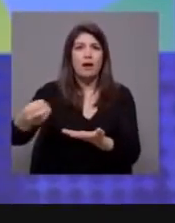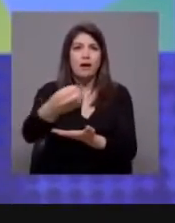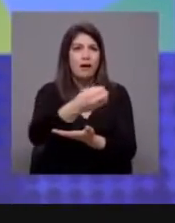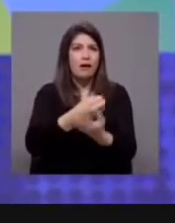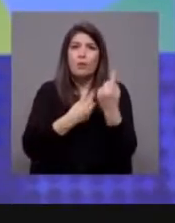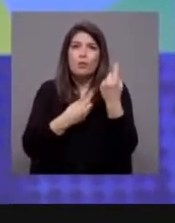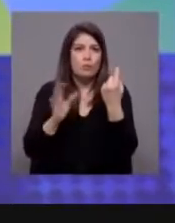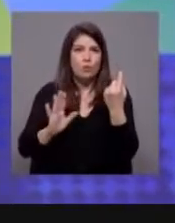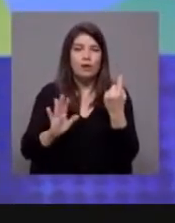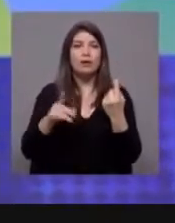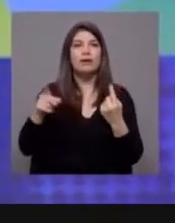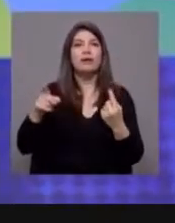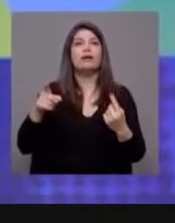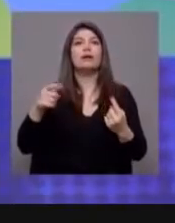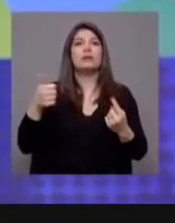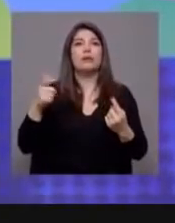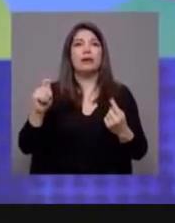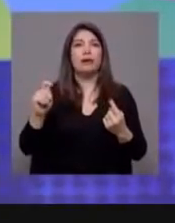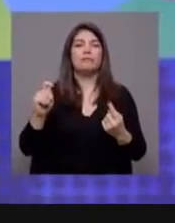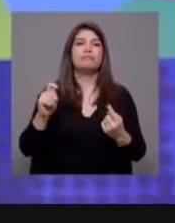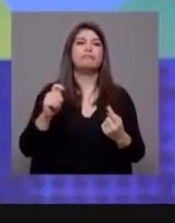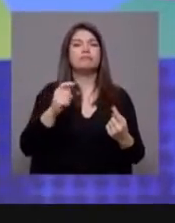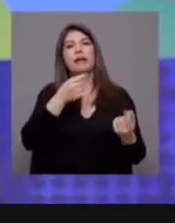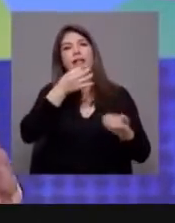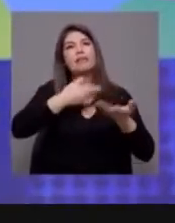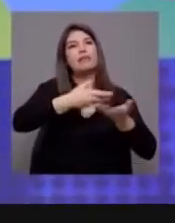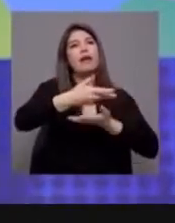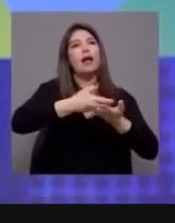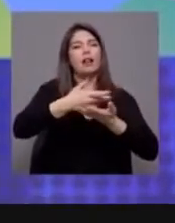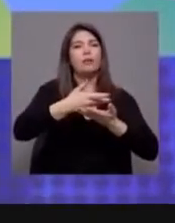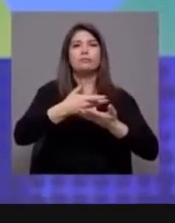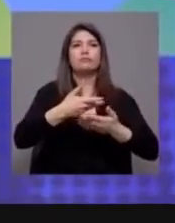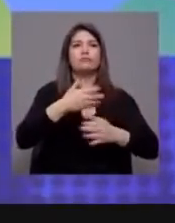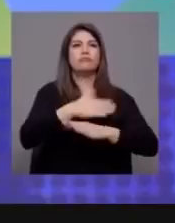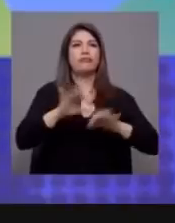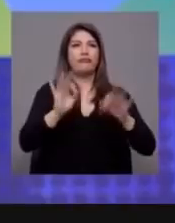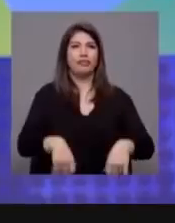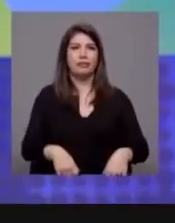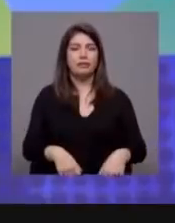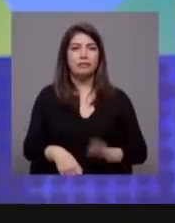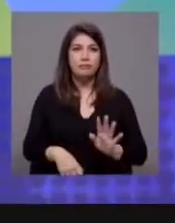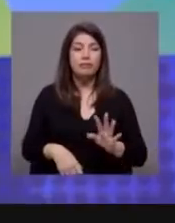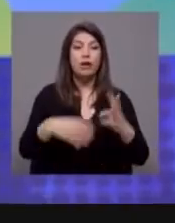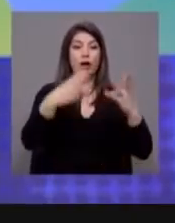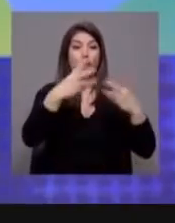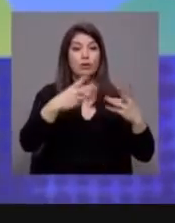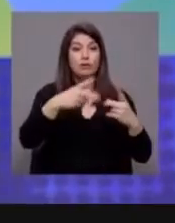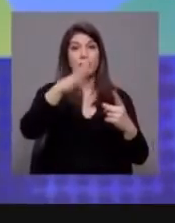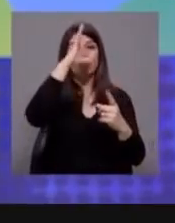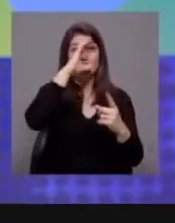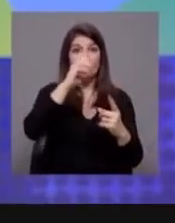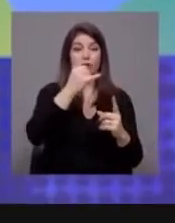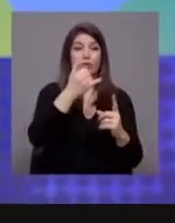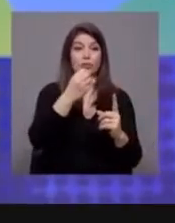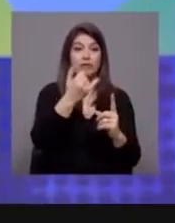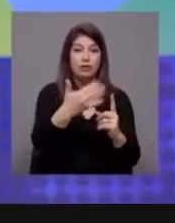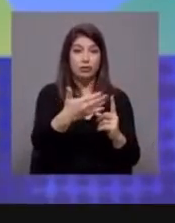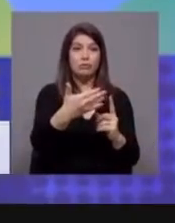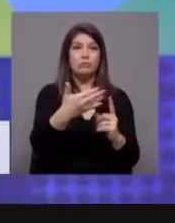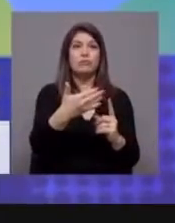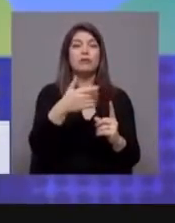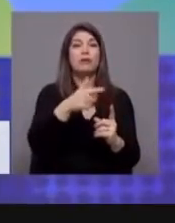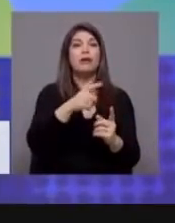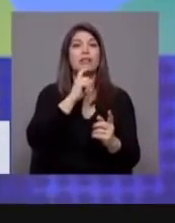Esquerda, decidiu romper o diálogo à esquerda. O Orçamento de Estado para 2021, que permitiu o pagamento do lay-off a